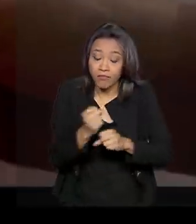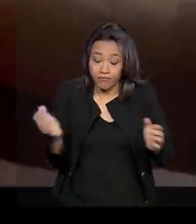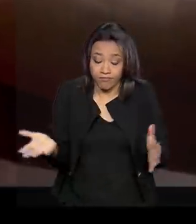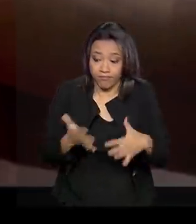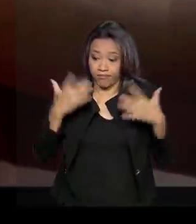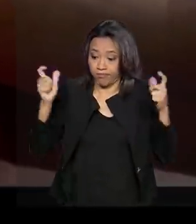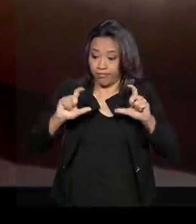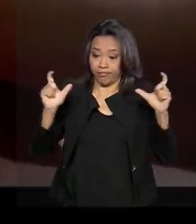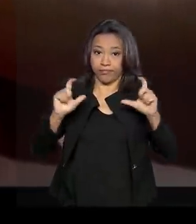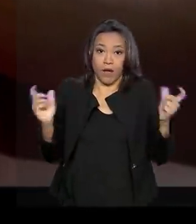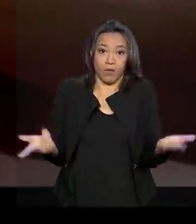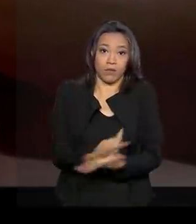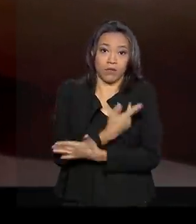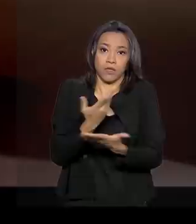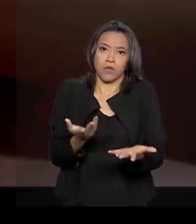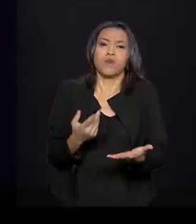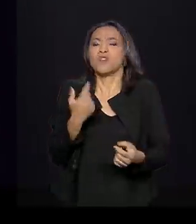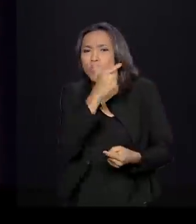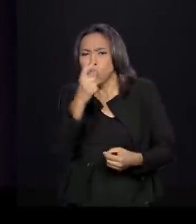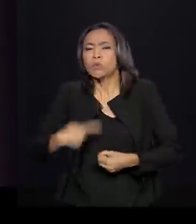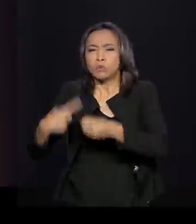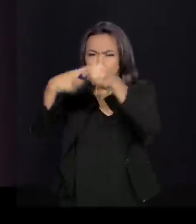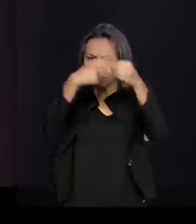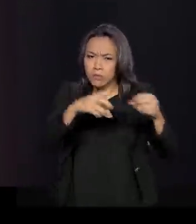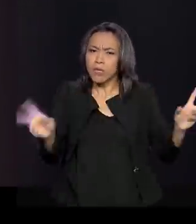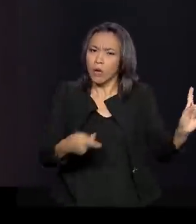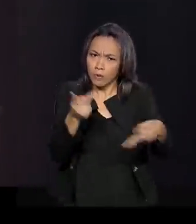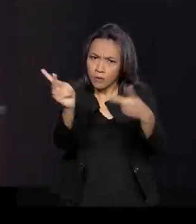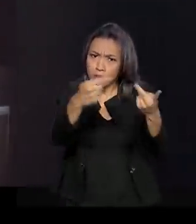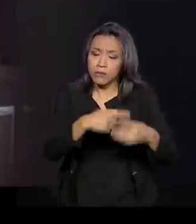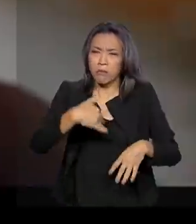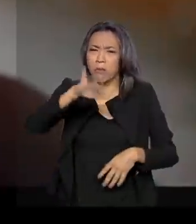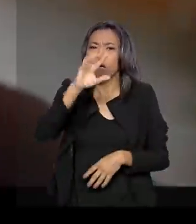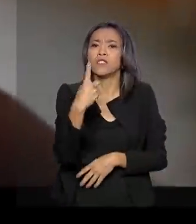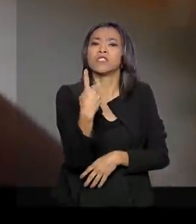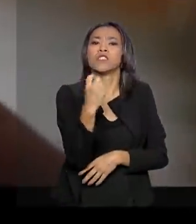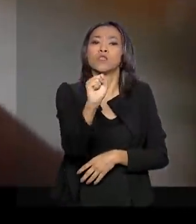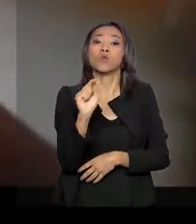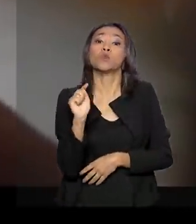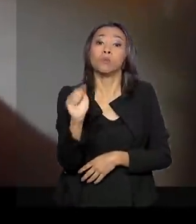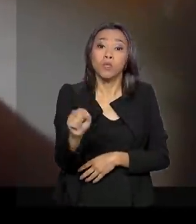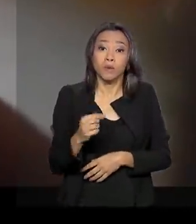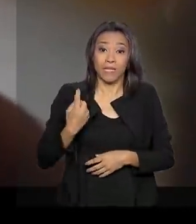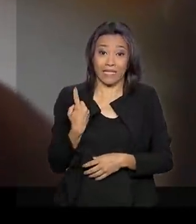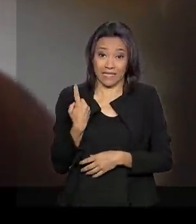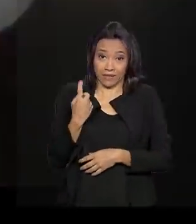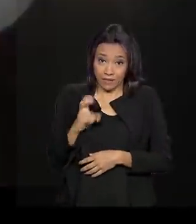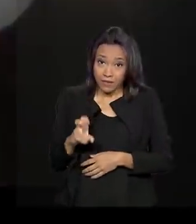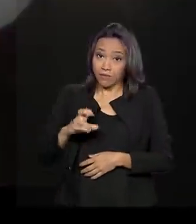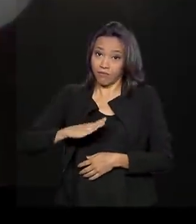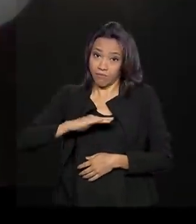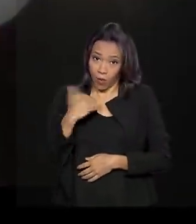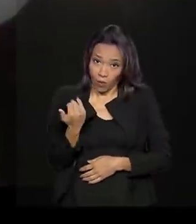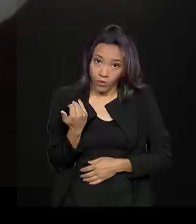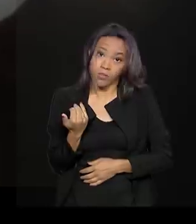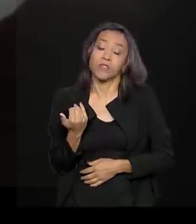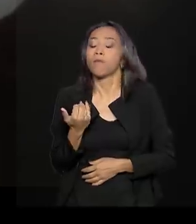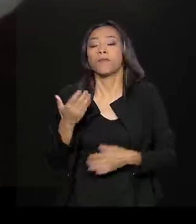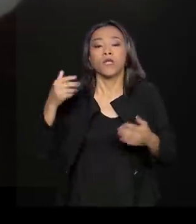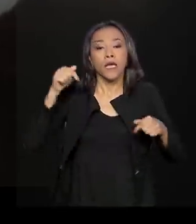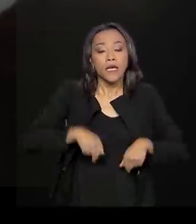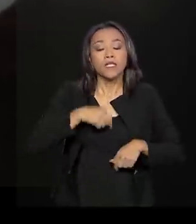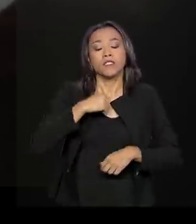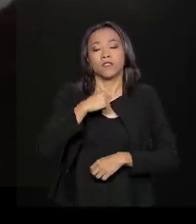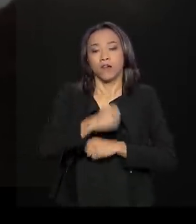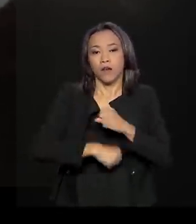municípios também tiveram casos de sarampo. Foram mais de 18 mil casos e 15 mortes. O Ministério da Saúde encaminhou neste